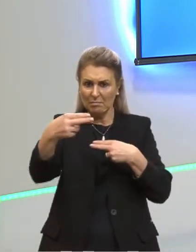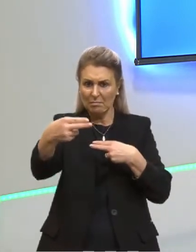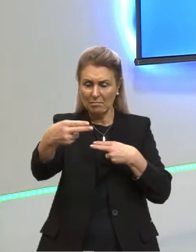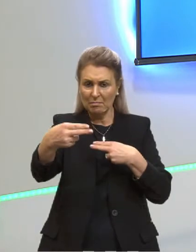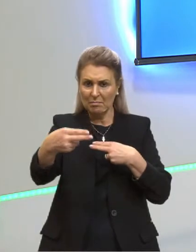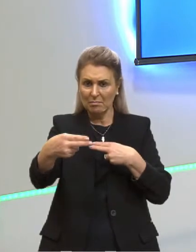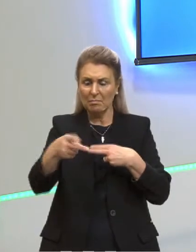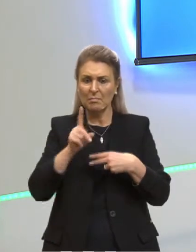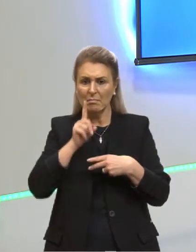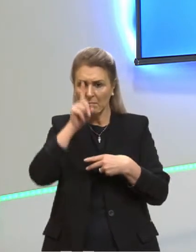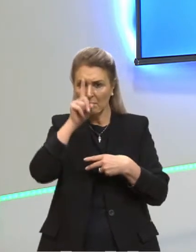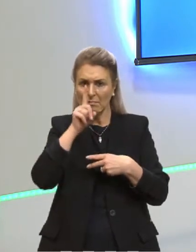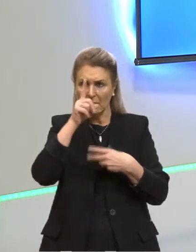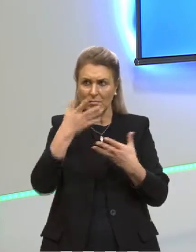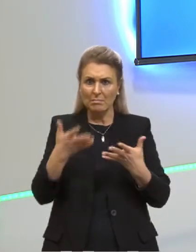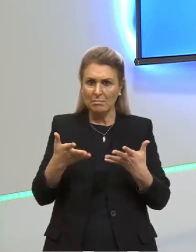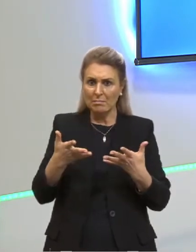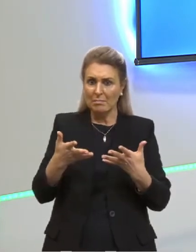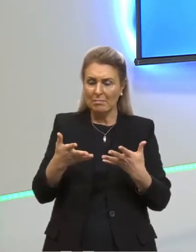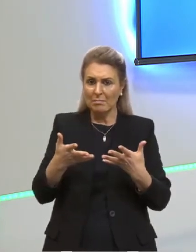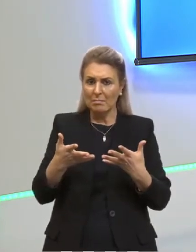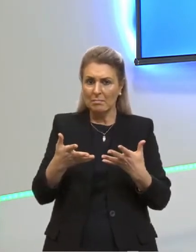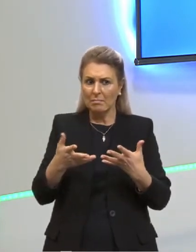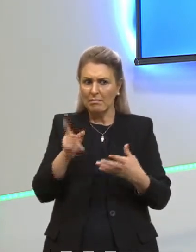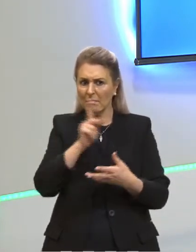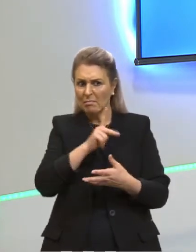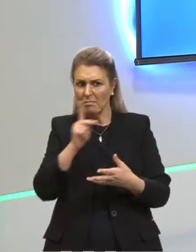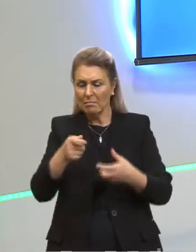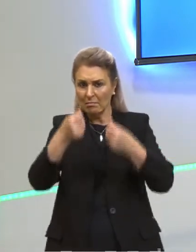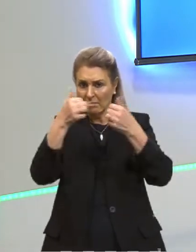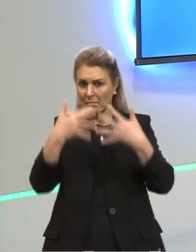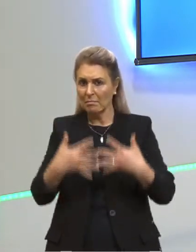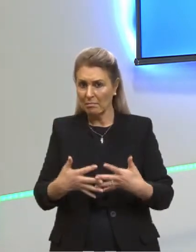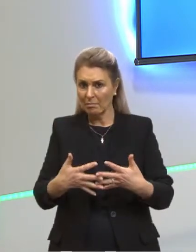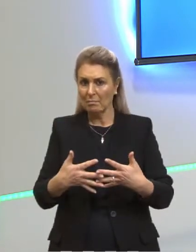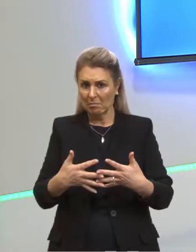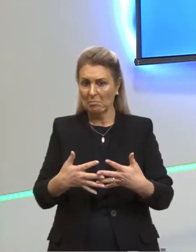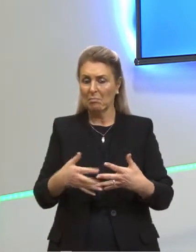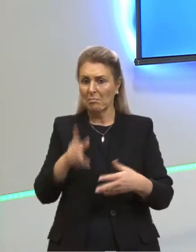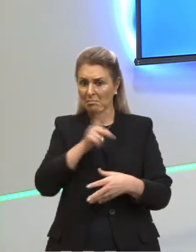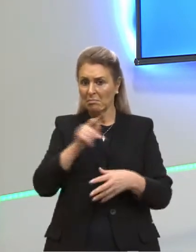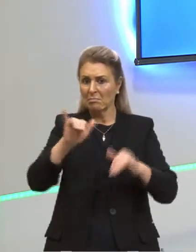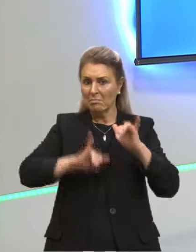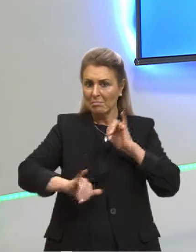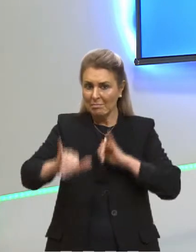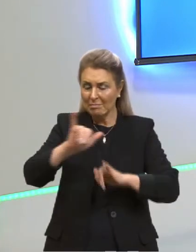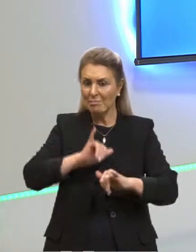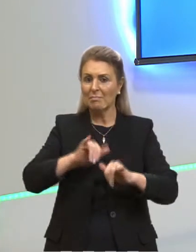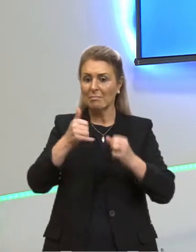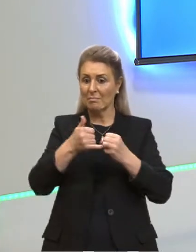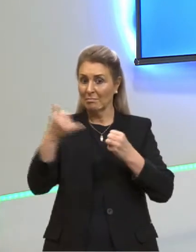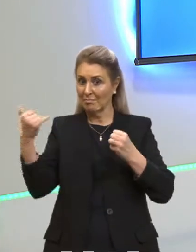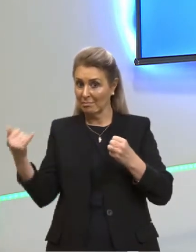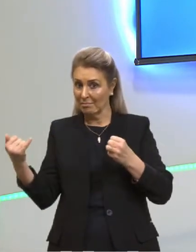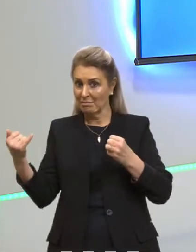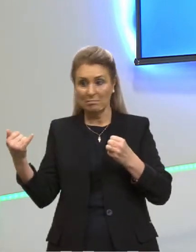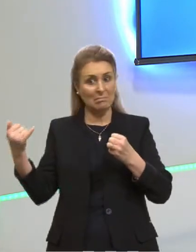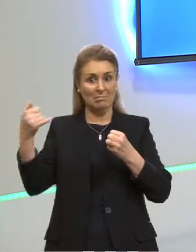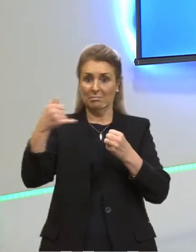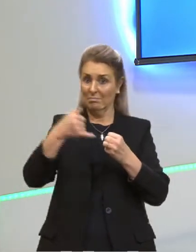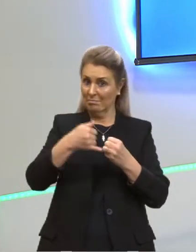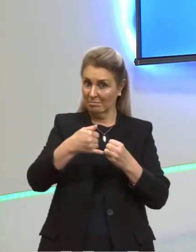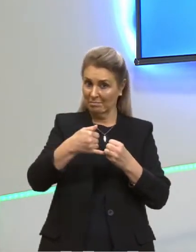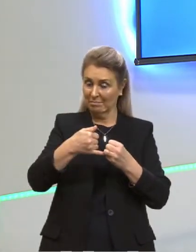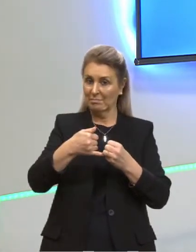perigosa. Mas o professor Rui me explicou muito bem que existem radiações ionizantes e não ionizantes. Isso aí,